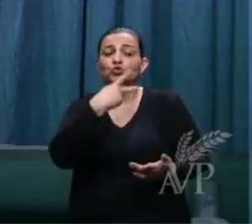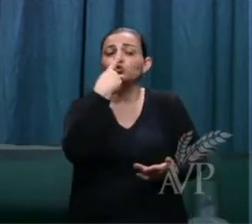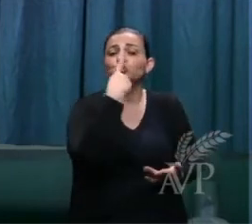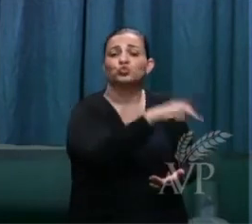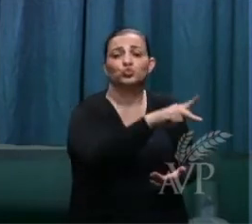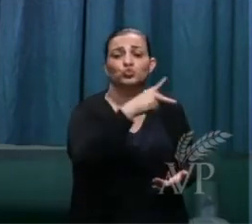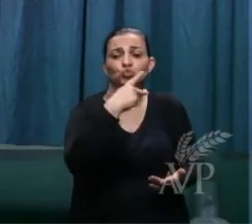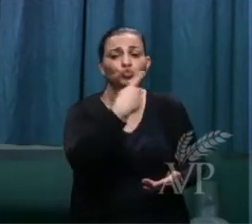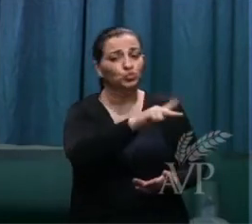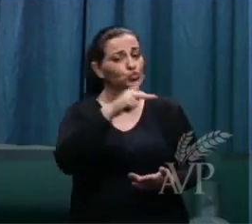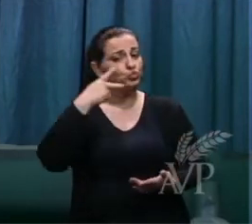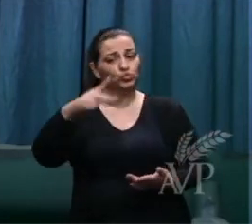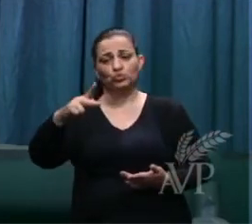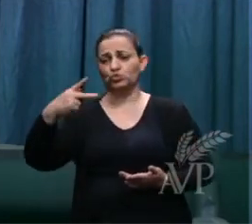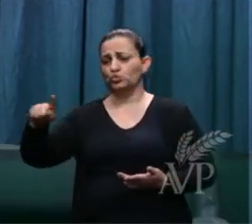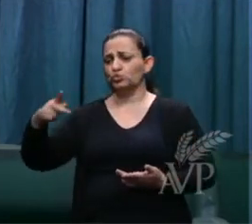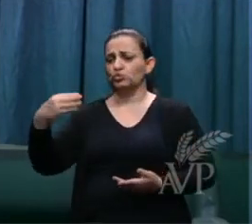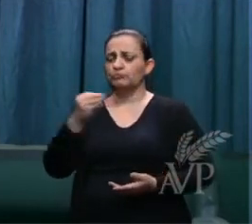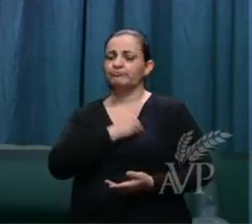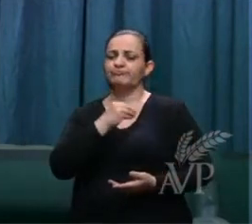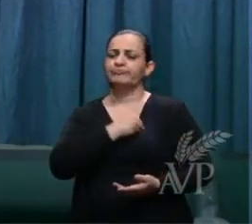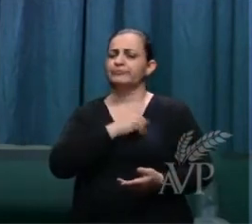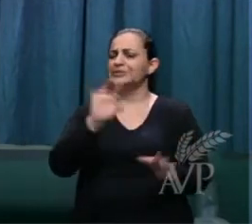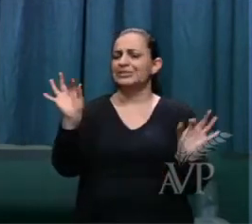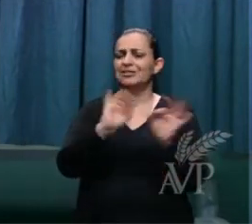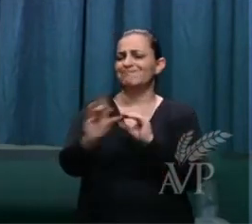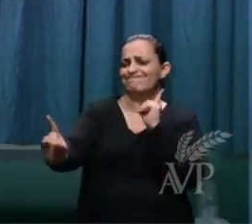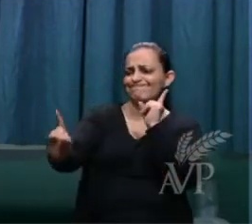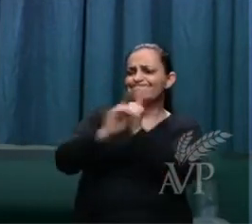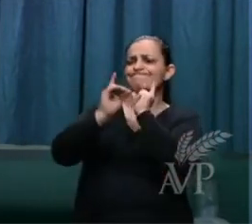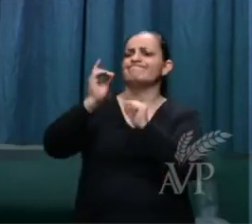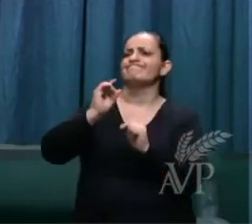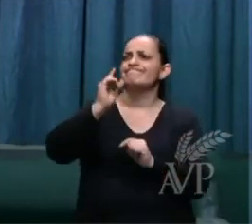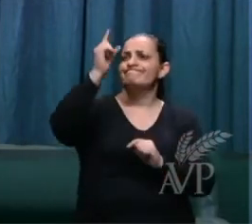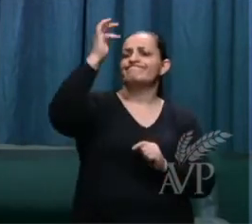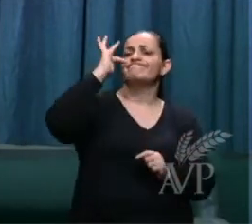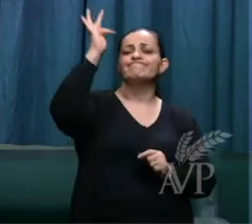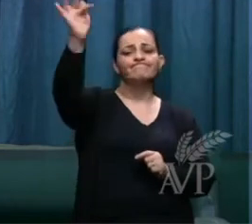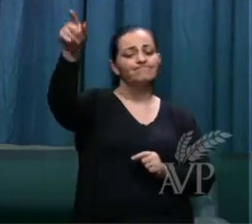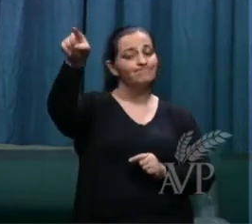pecados não te encontre naquele dia ali